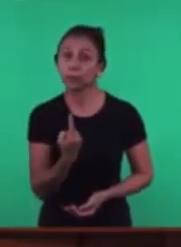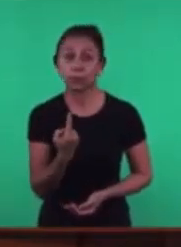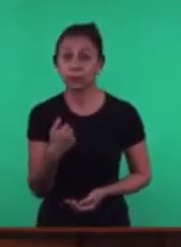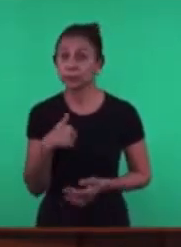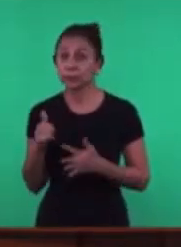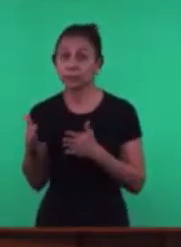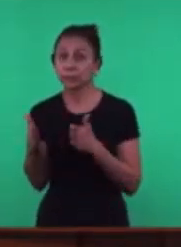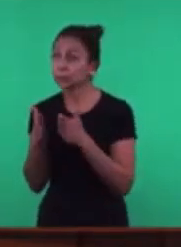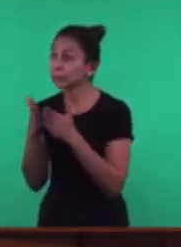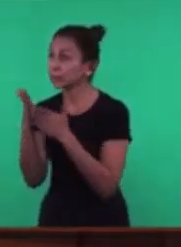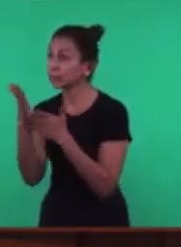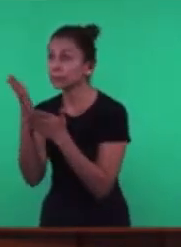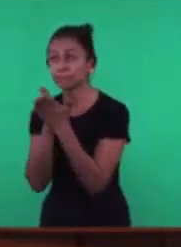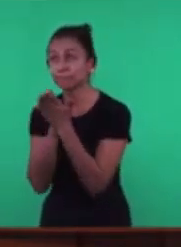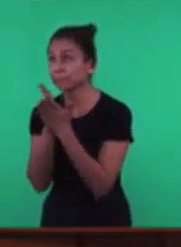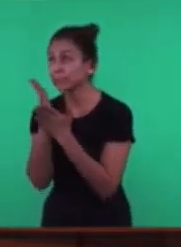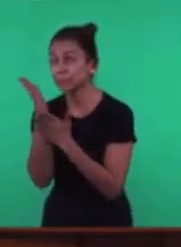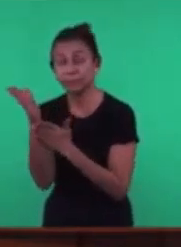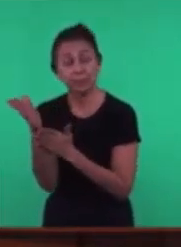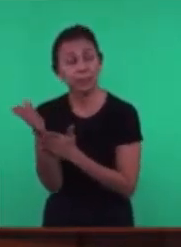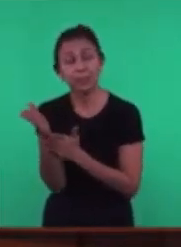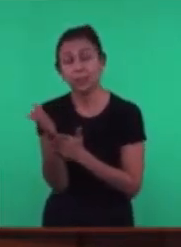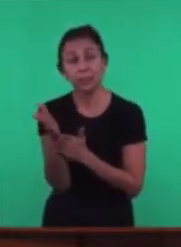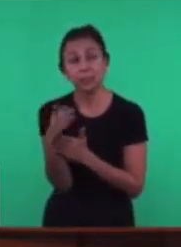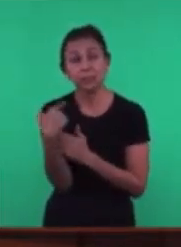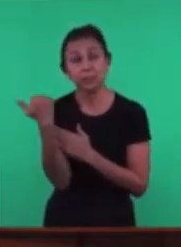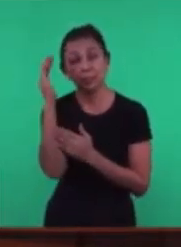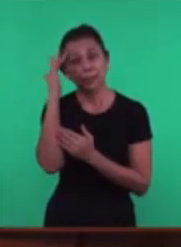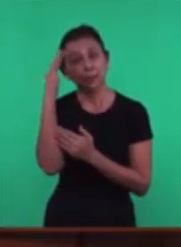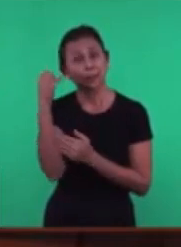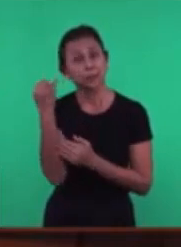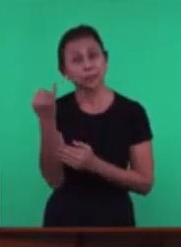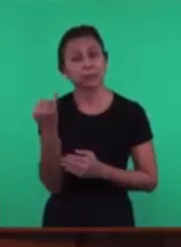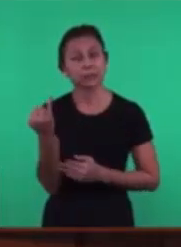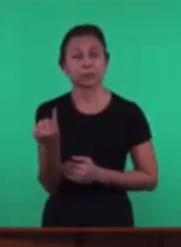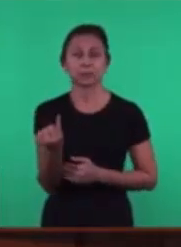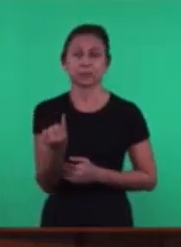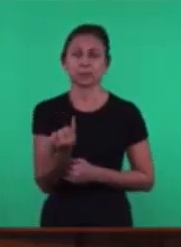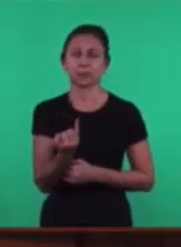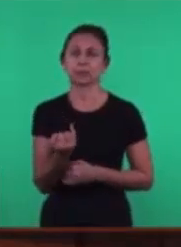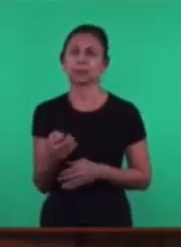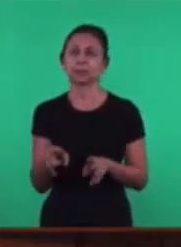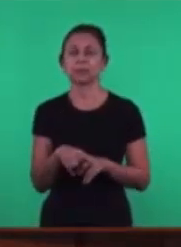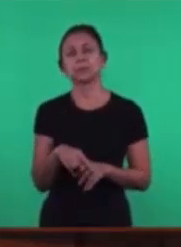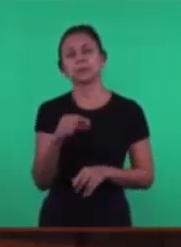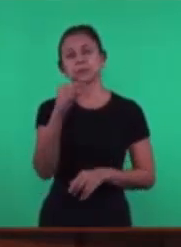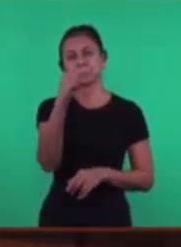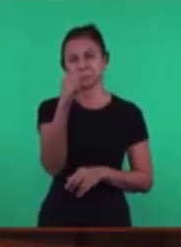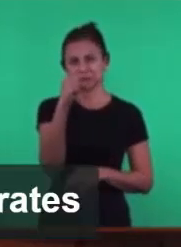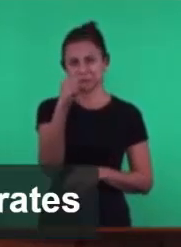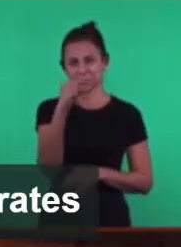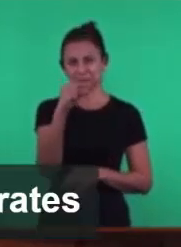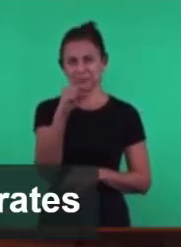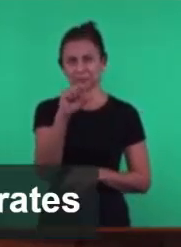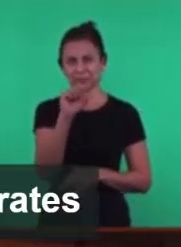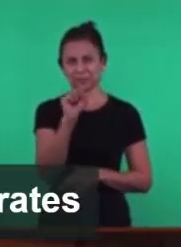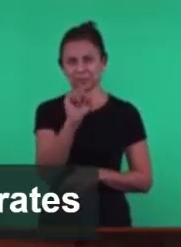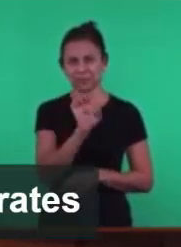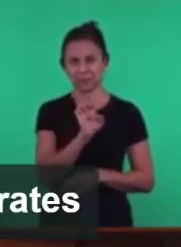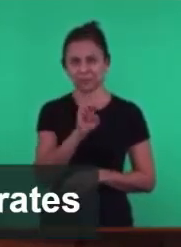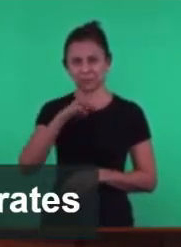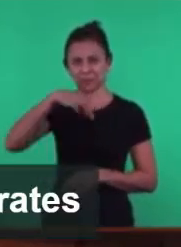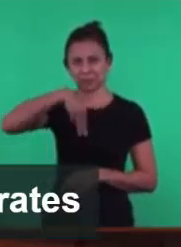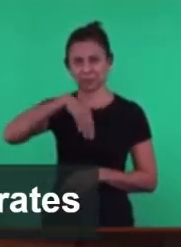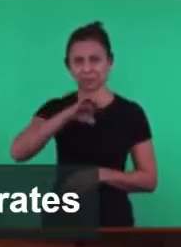caminhada Numa jornada E nós temos Que entender isso Agora Há uma outra semente Onde o solo É